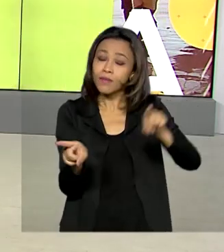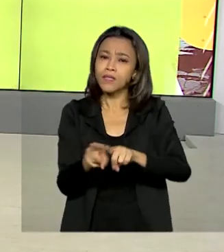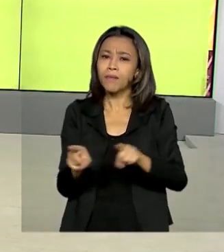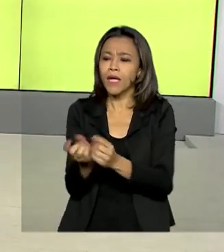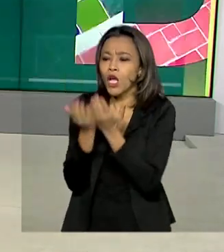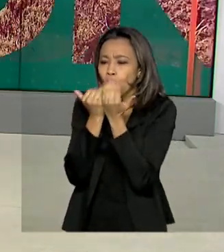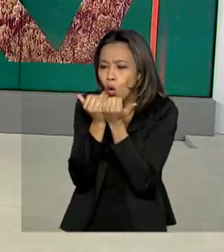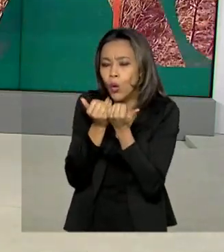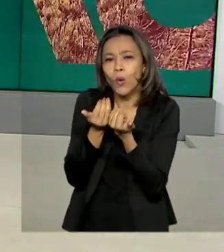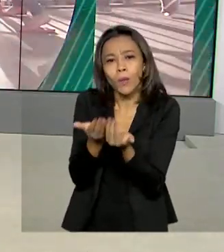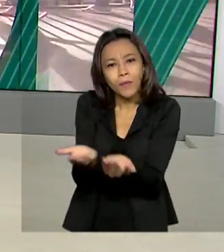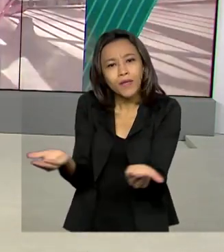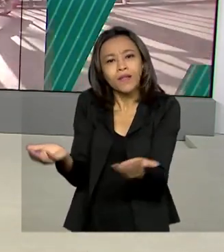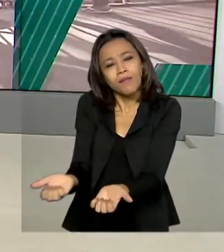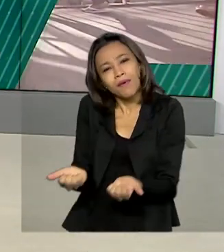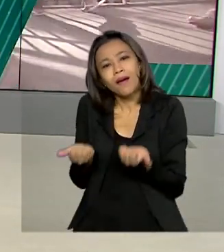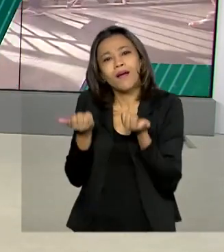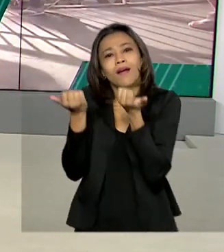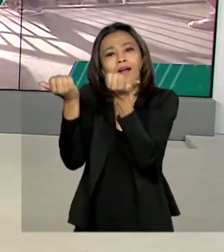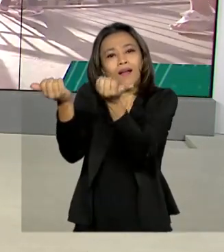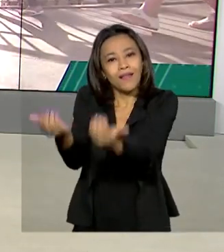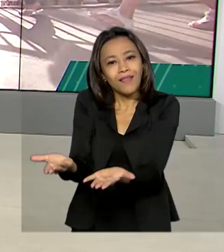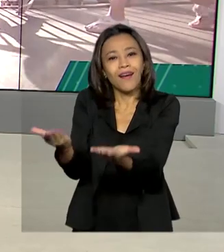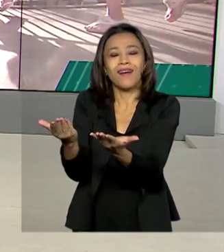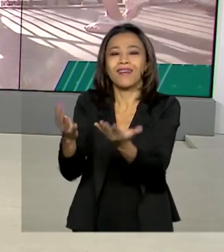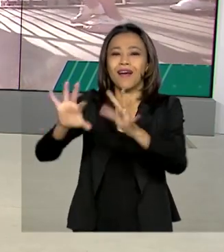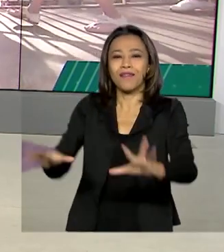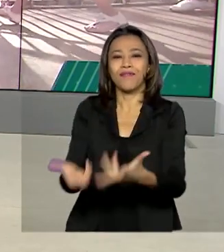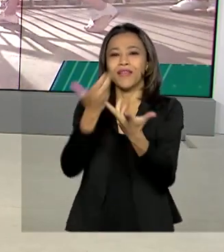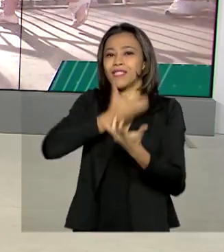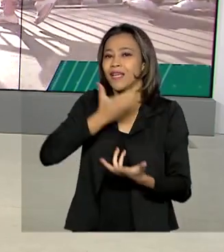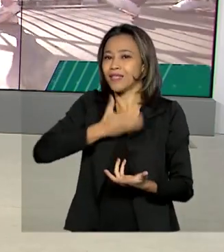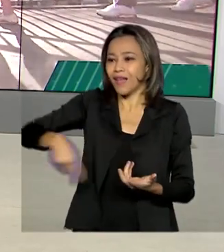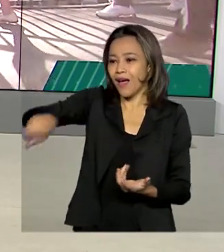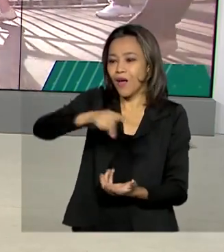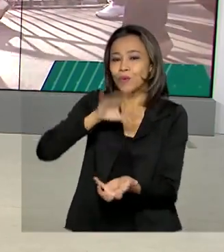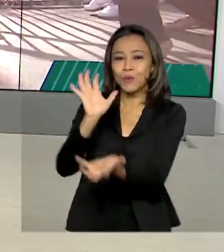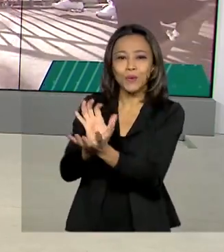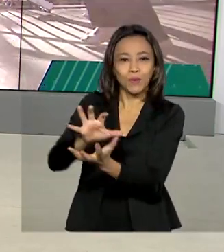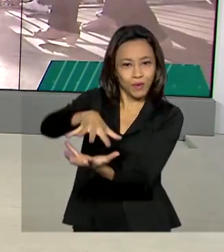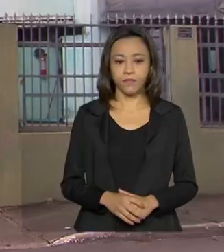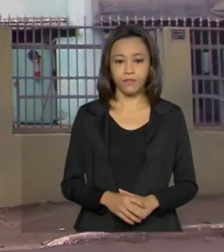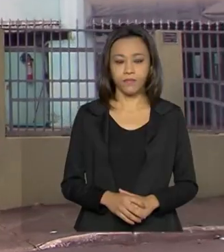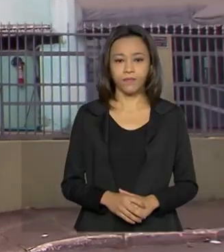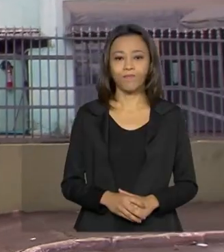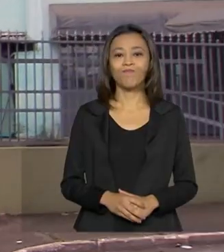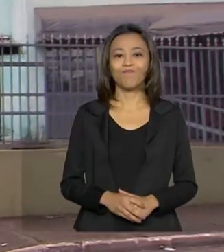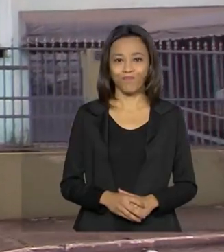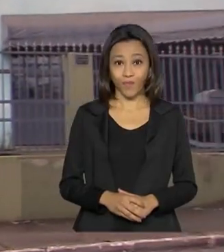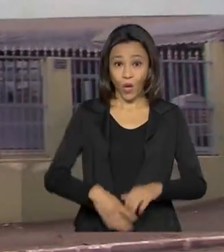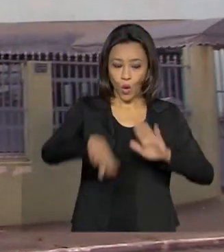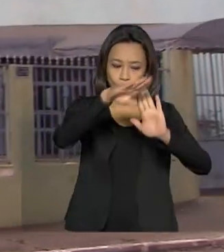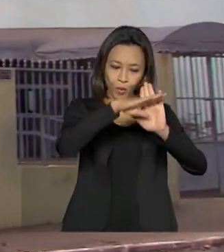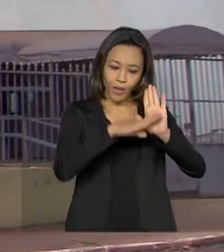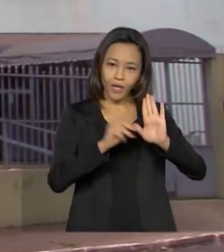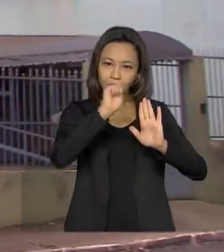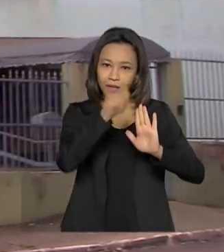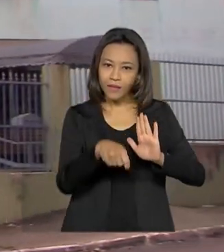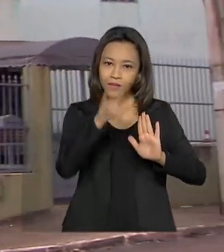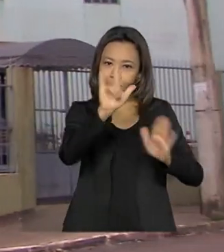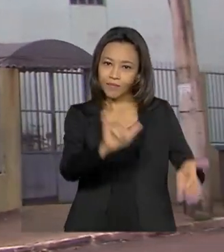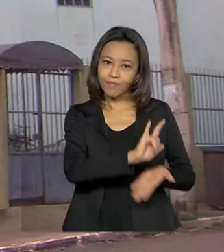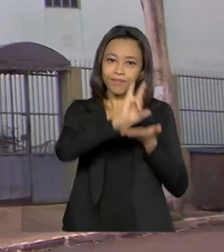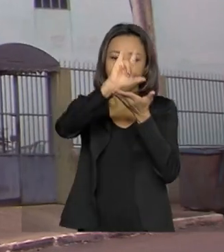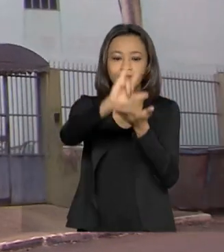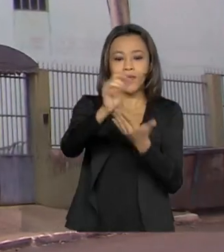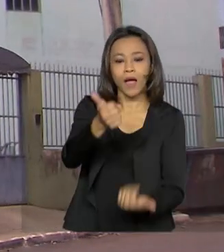alimentos para tornar possível a ceia natalina de idosos em situação de risco. O programa Pátria Voluntária